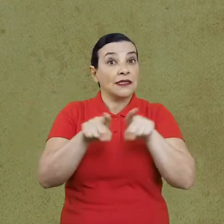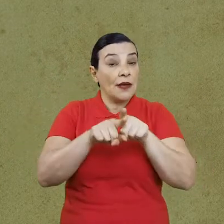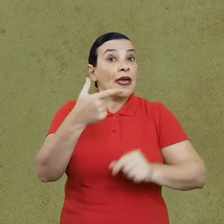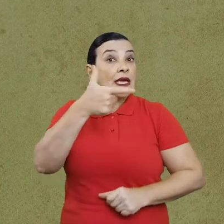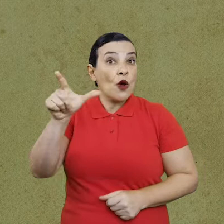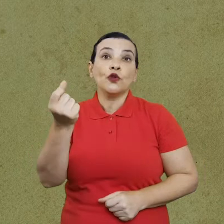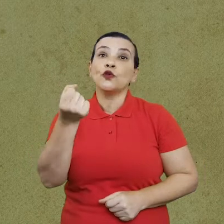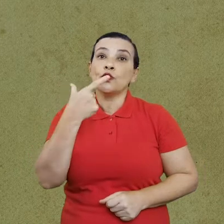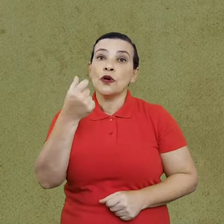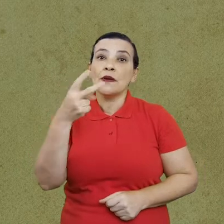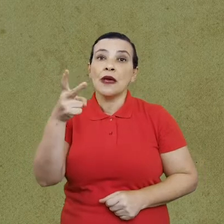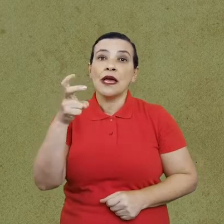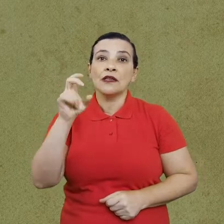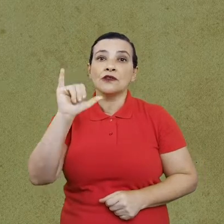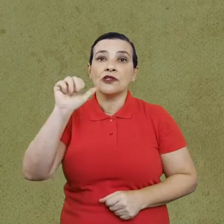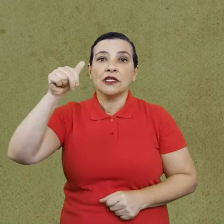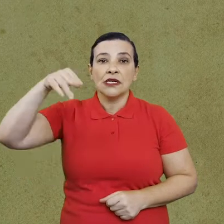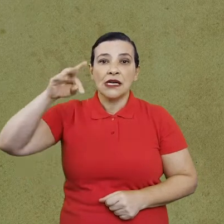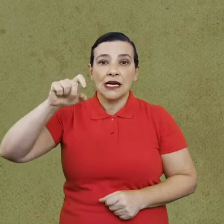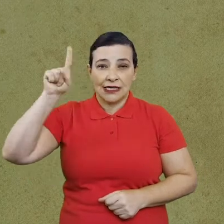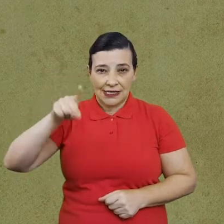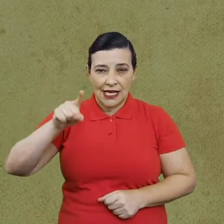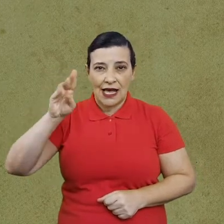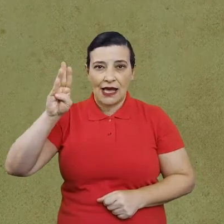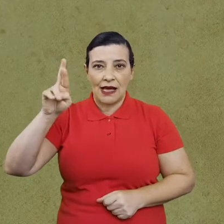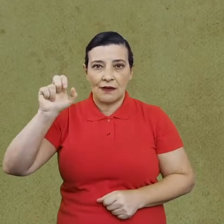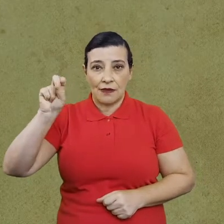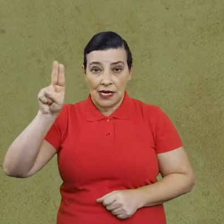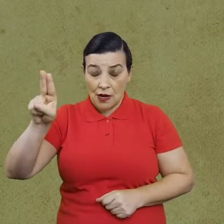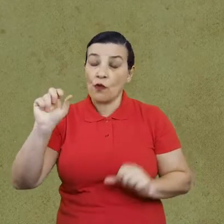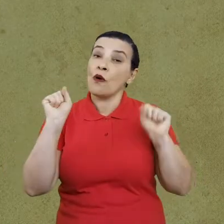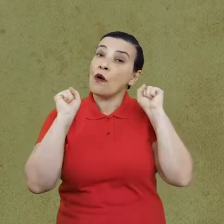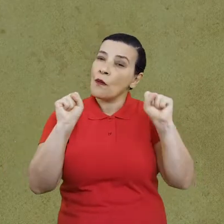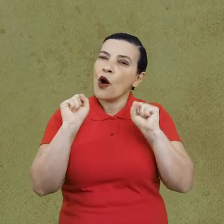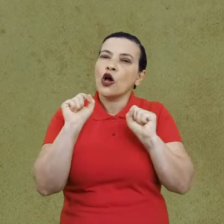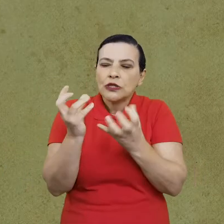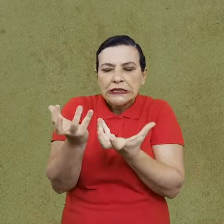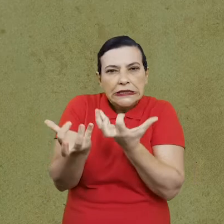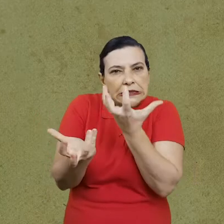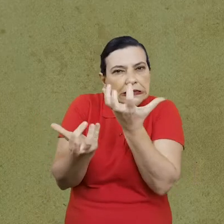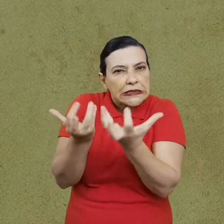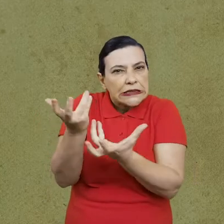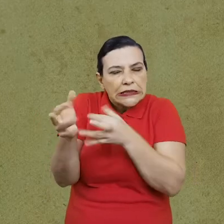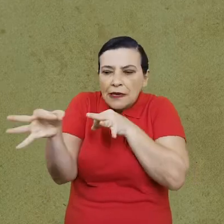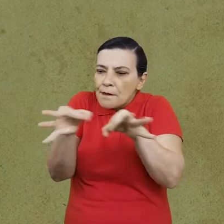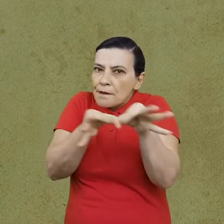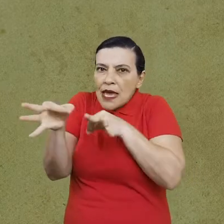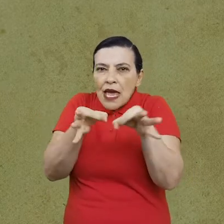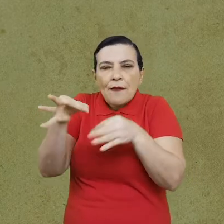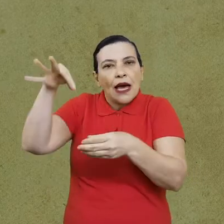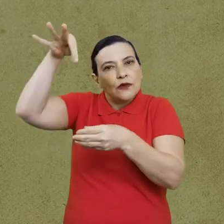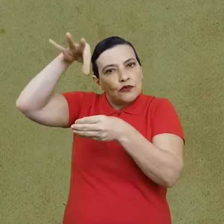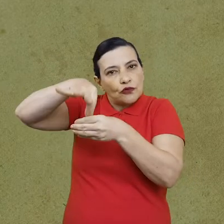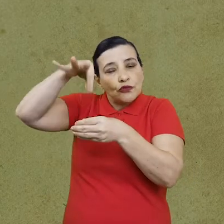o shikantá, que é hebreu, então ele pode ser queimado e feito chá, e depois